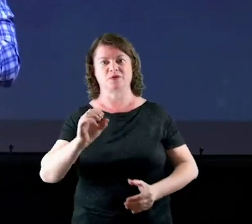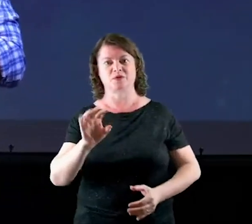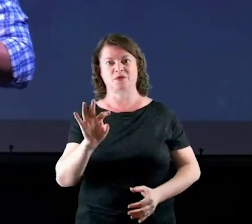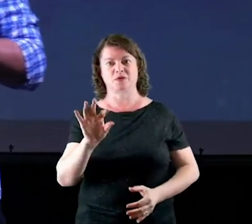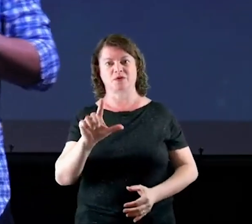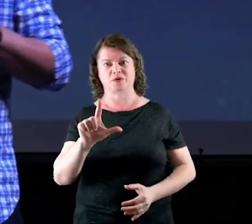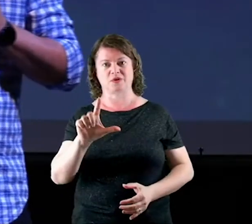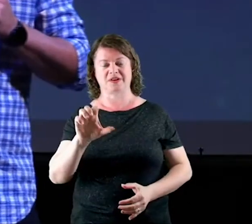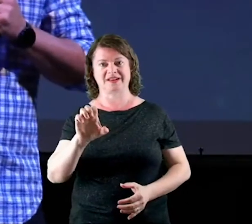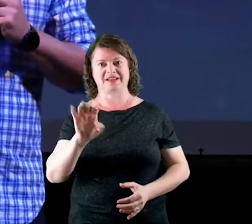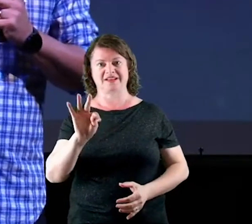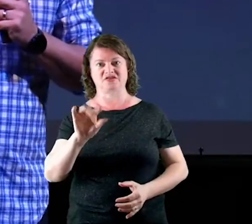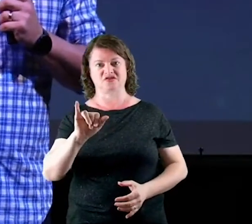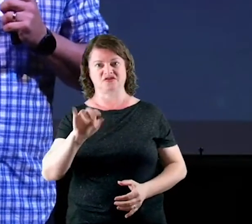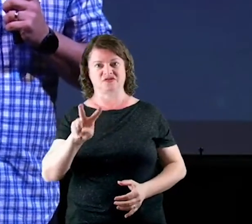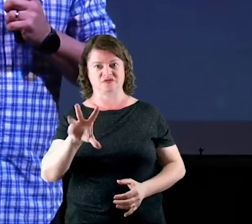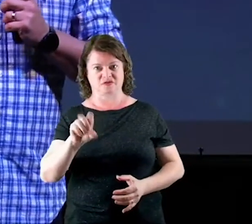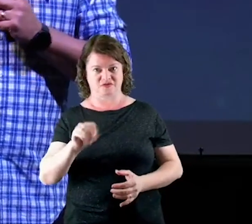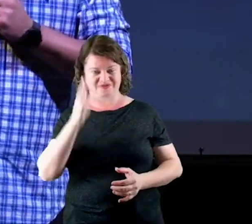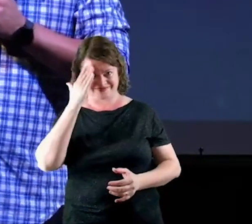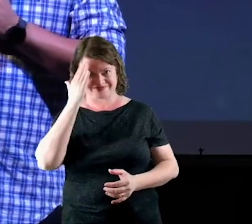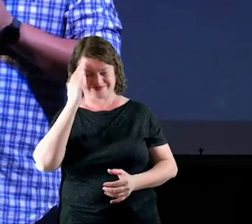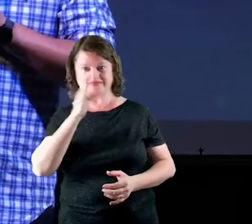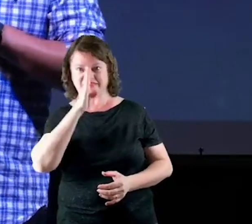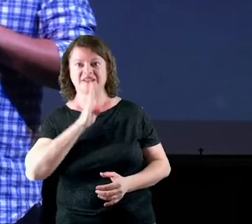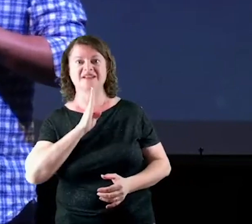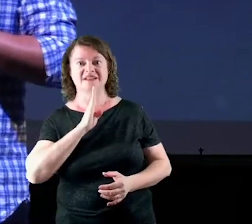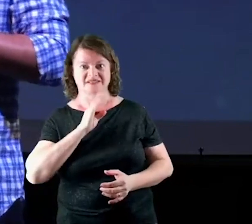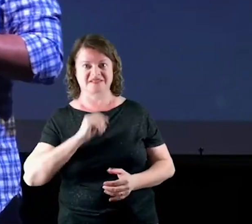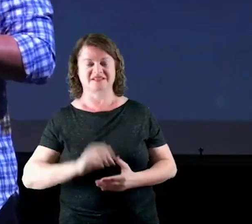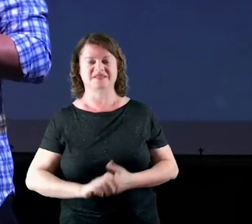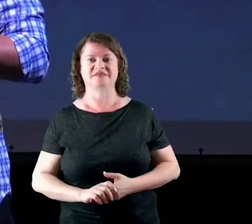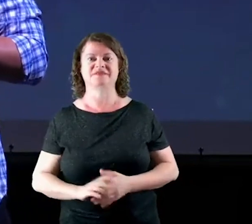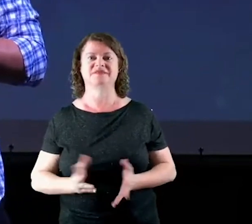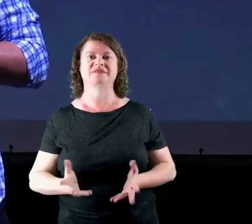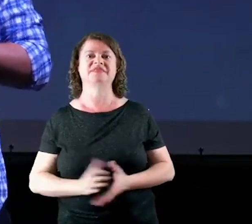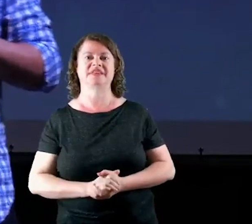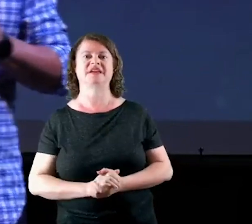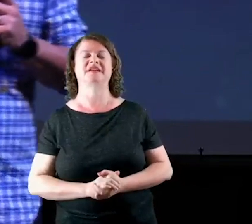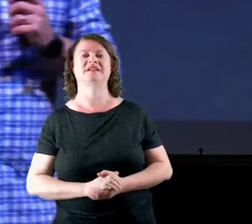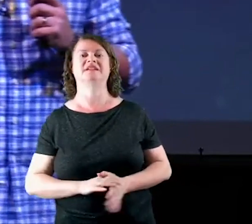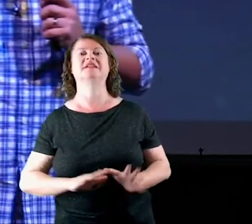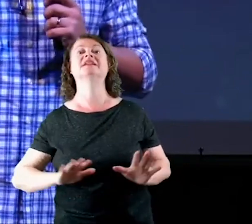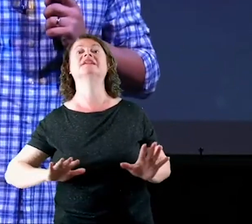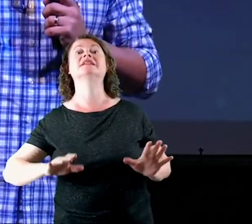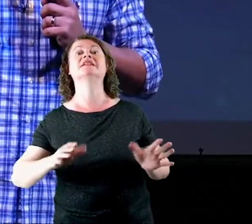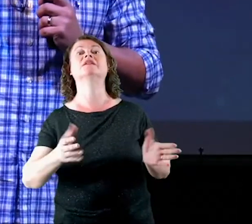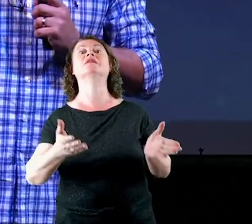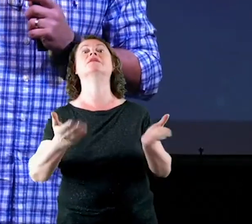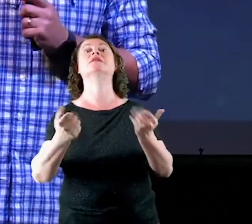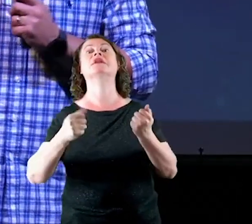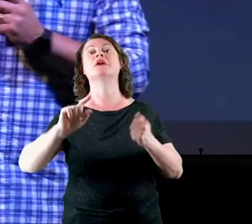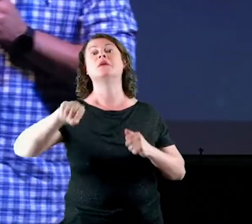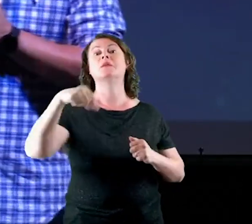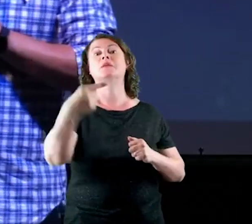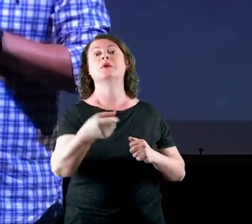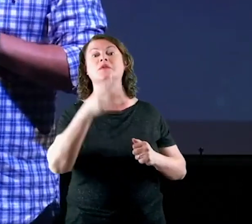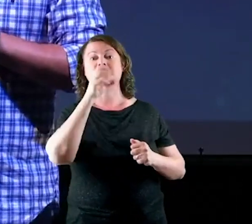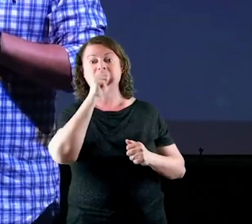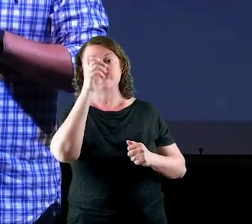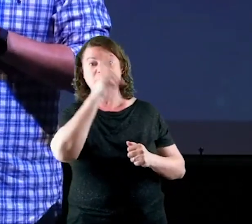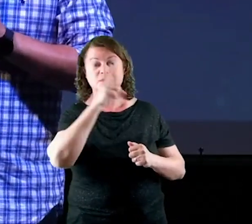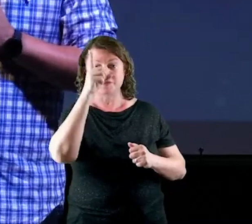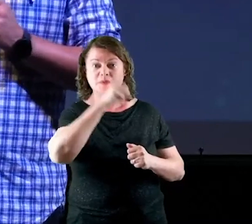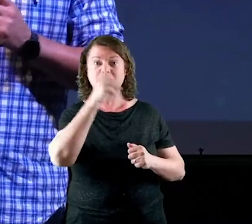pensa um homem aleluiado não pastor meu casamento está bom então vem para ficar melhor ainda esse negócio de